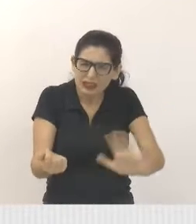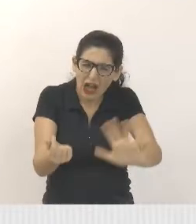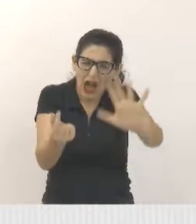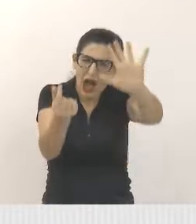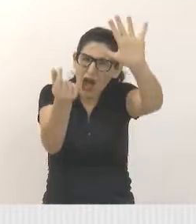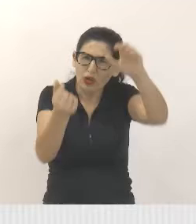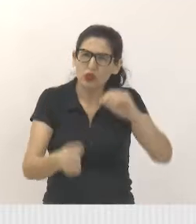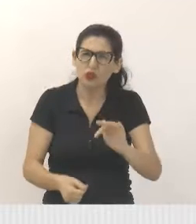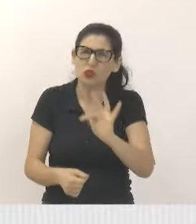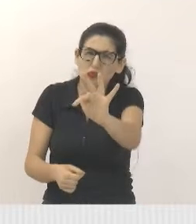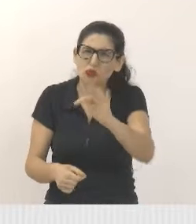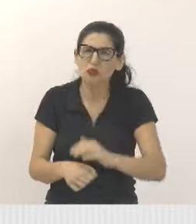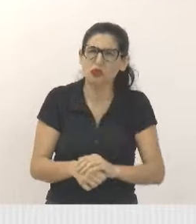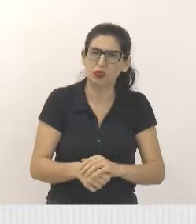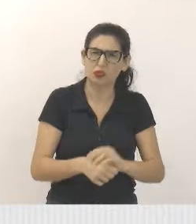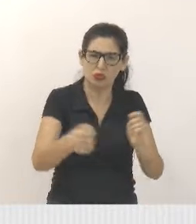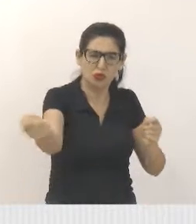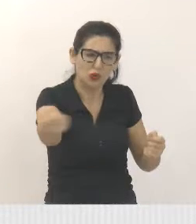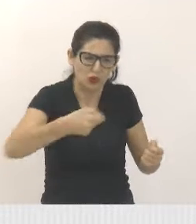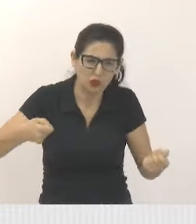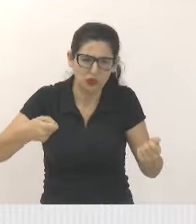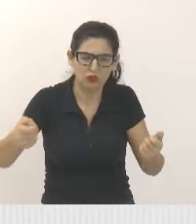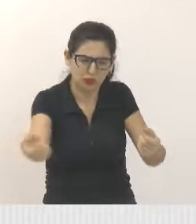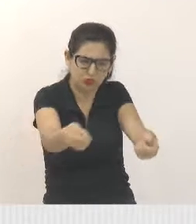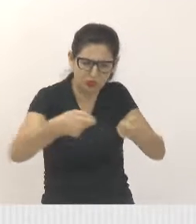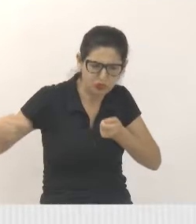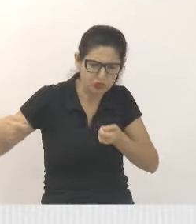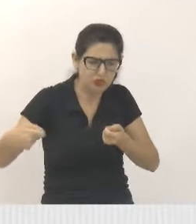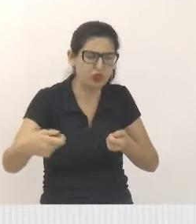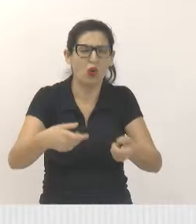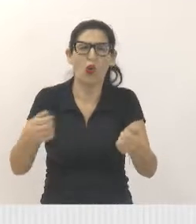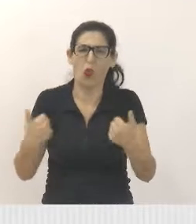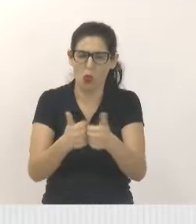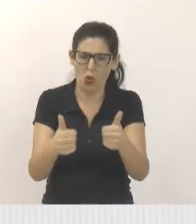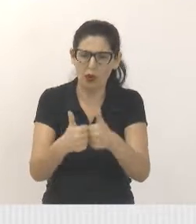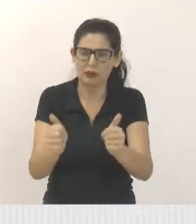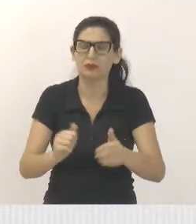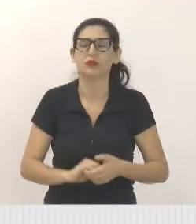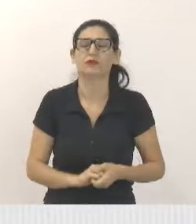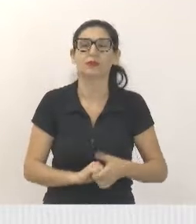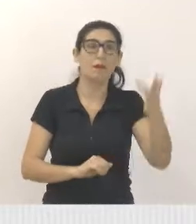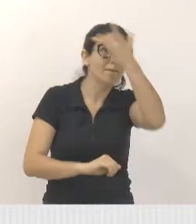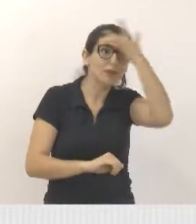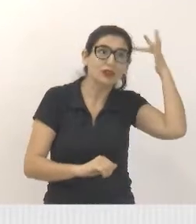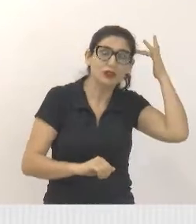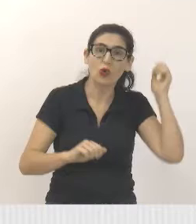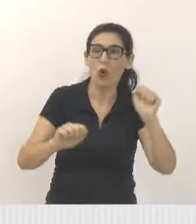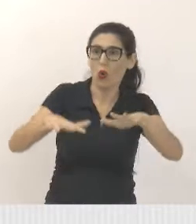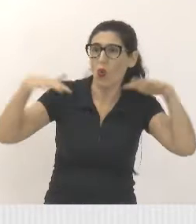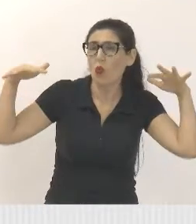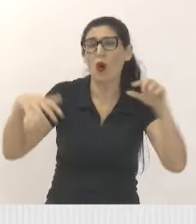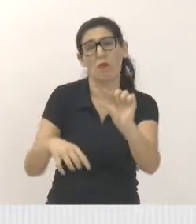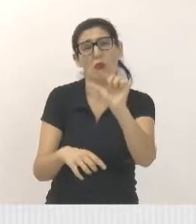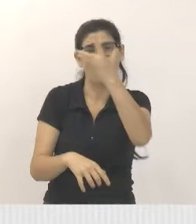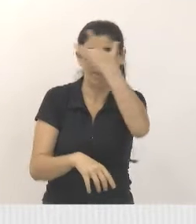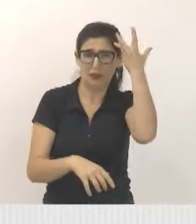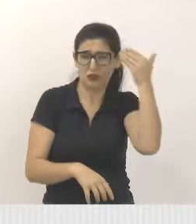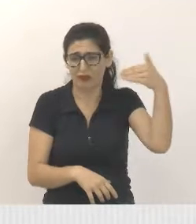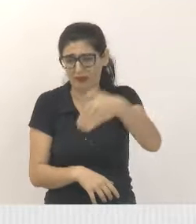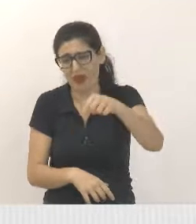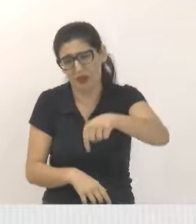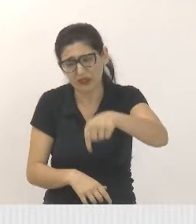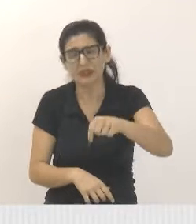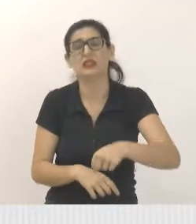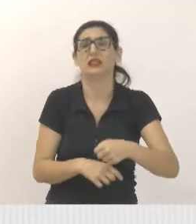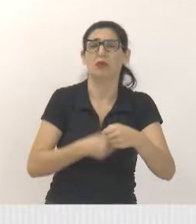Teve colaboração rica entre os usuários que aqui vieram, infelizmente foram poucos que puderam